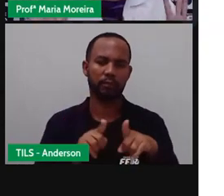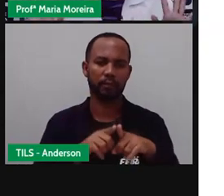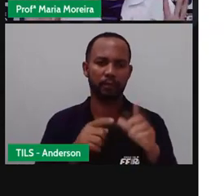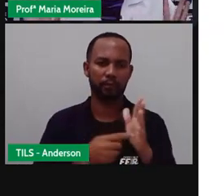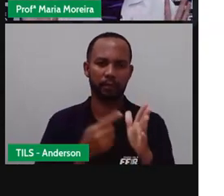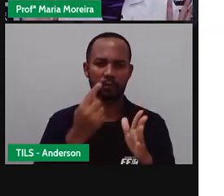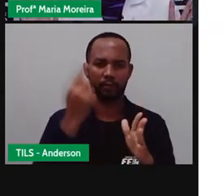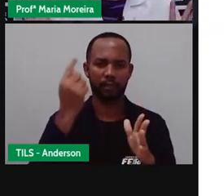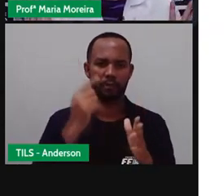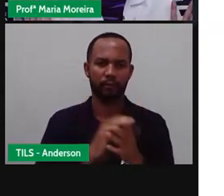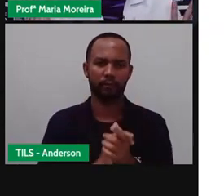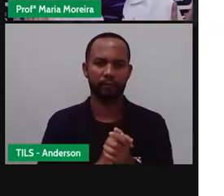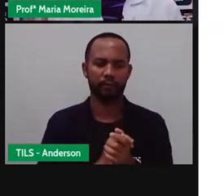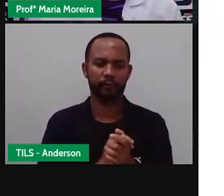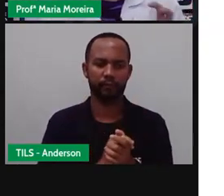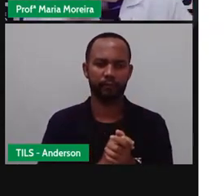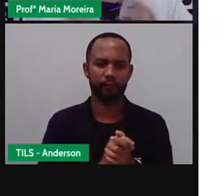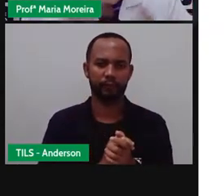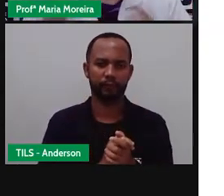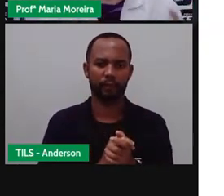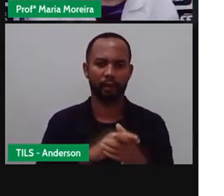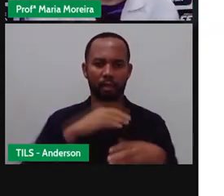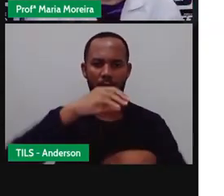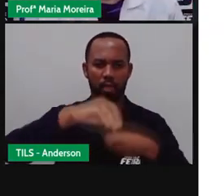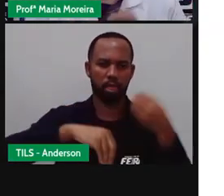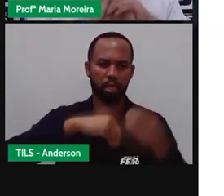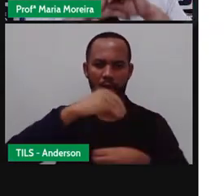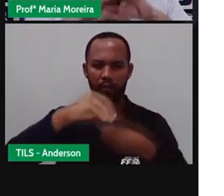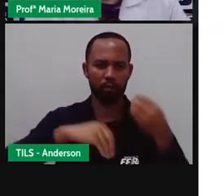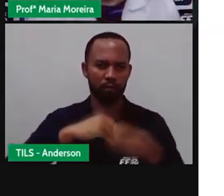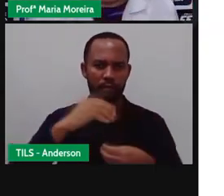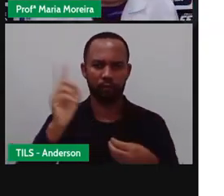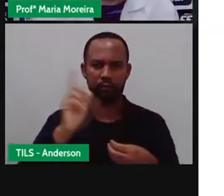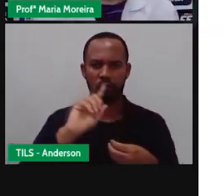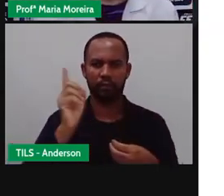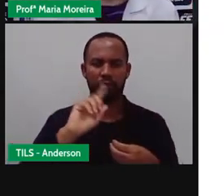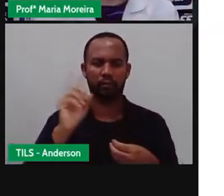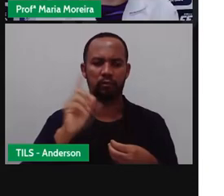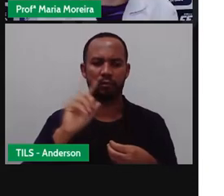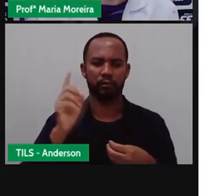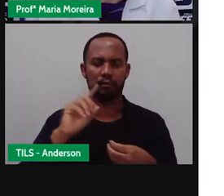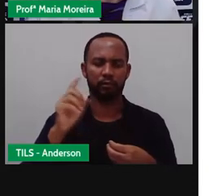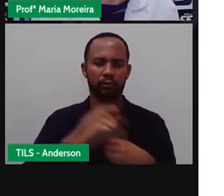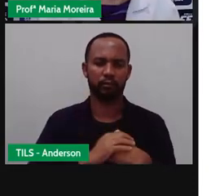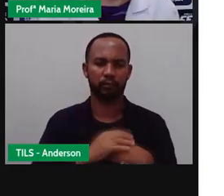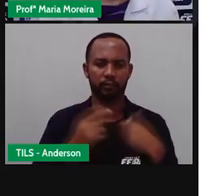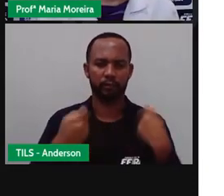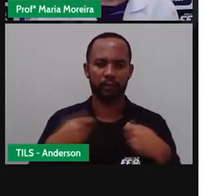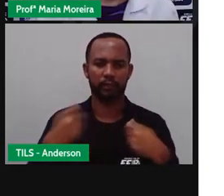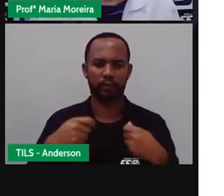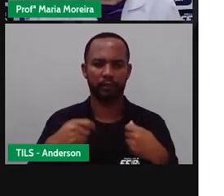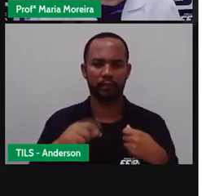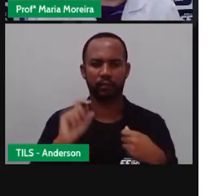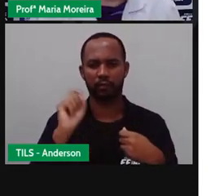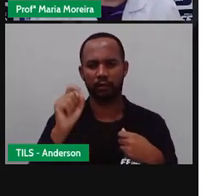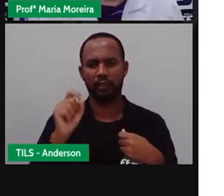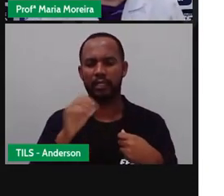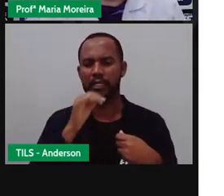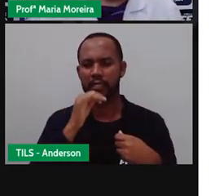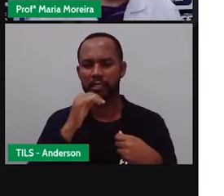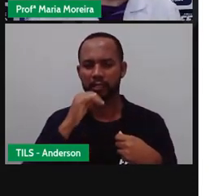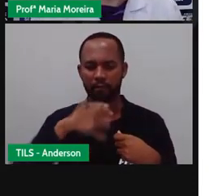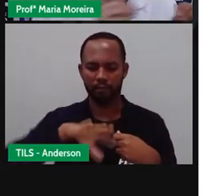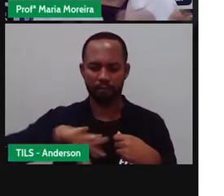primeiro passo Tá? Ao invés de misturar tudo Para ficar Aquela coisa horrorosa Mistura aí, ó Mistura, ó